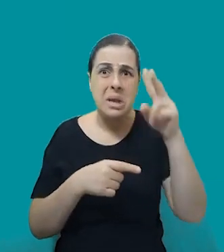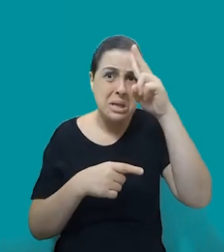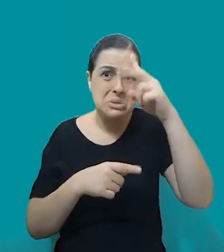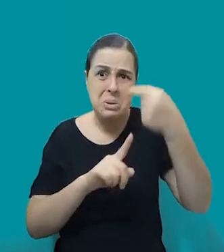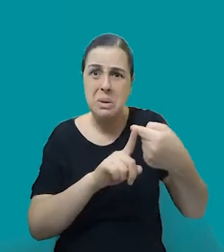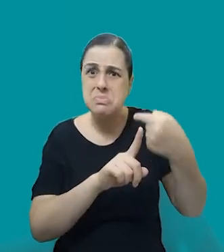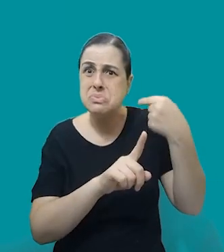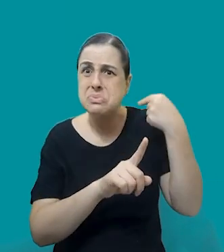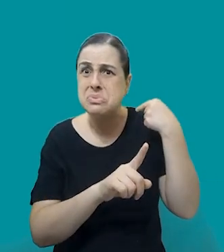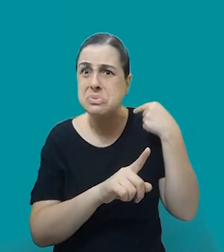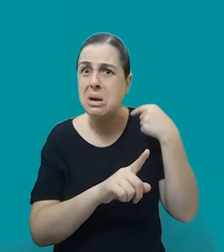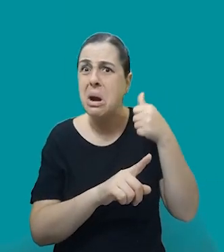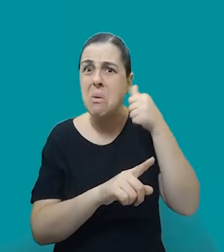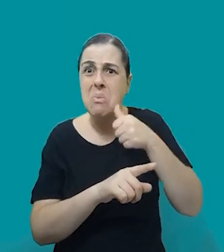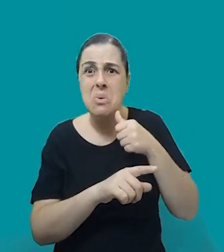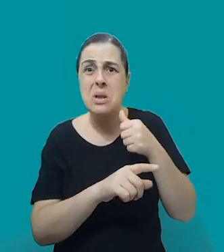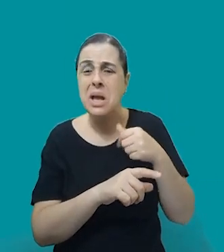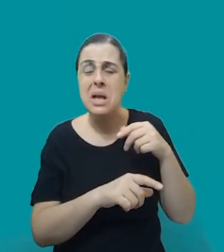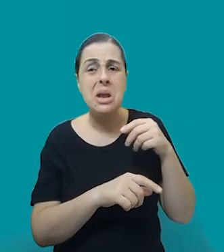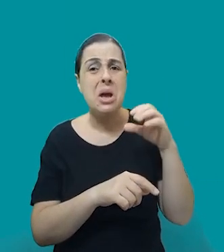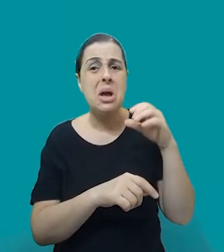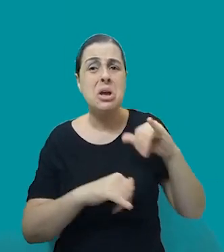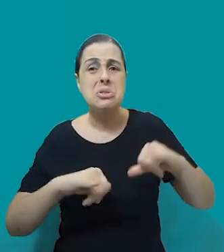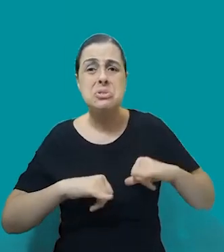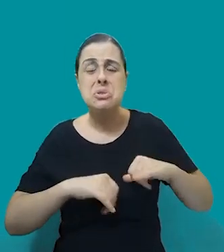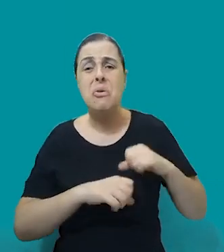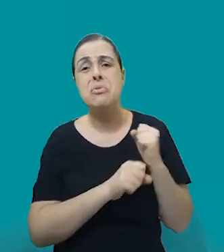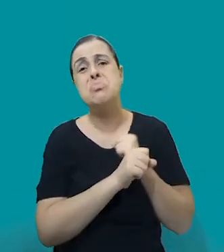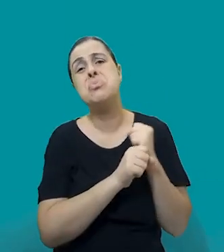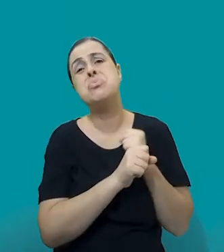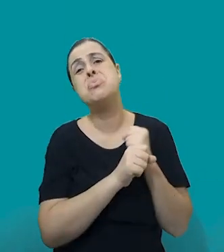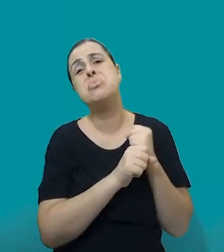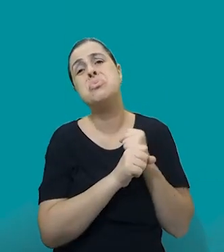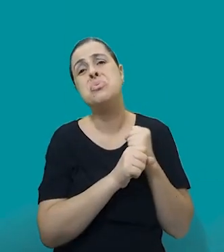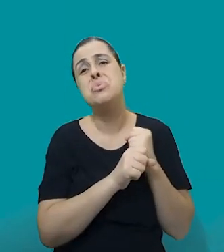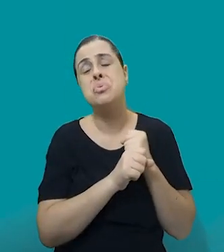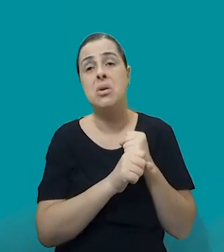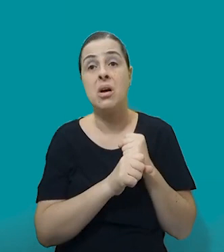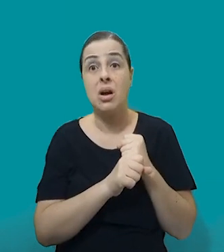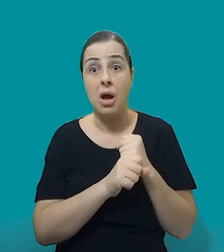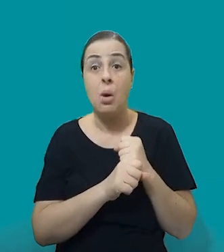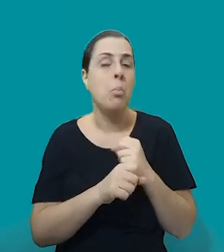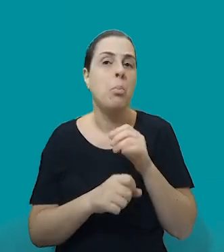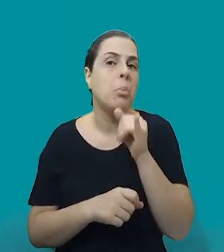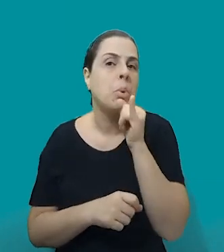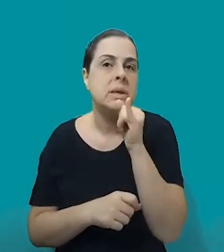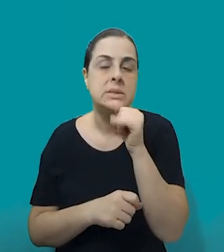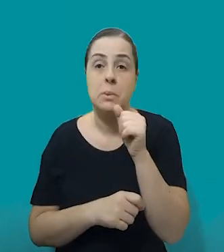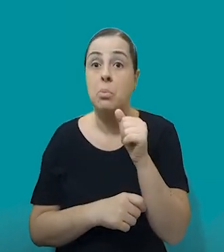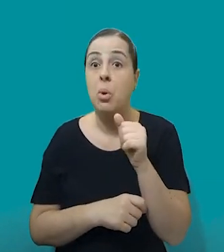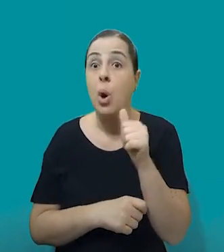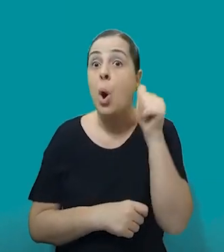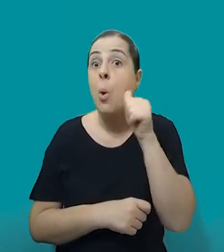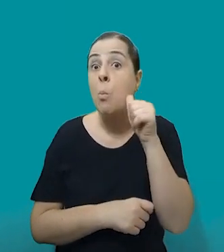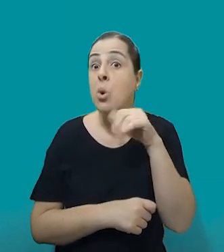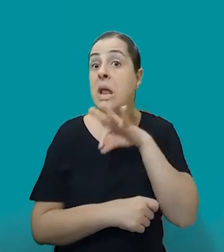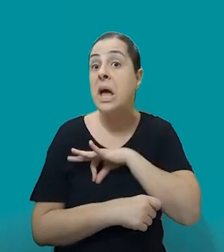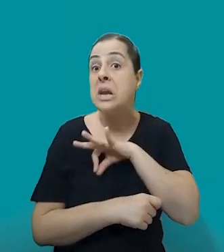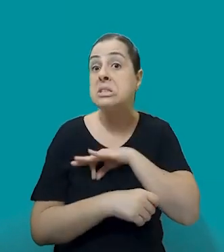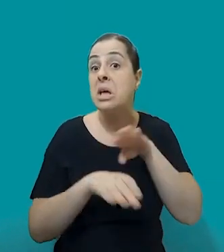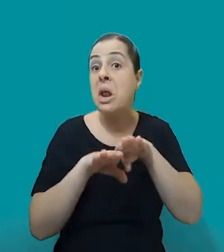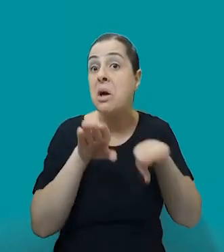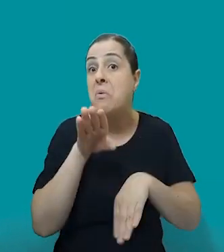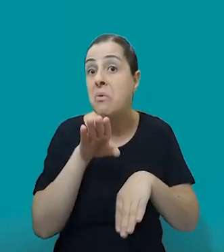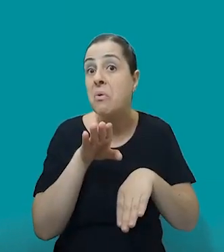equidade salarial, por exemplo, vai demorar mais de 260 anos pra gente chegar nisso, nessa velocidade atual. E aí,